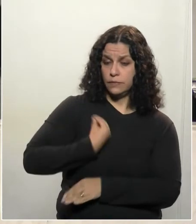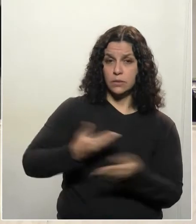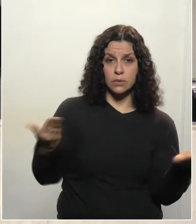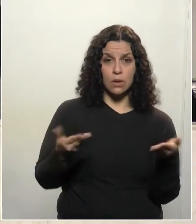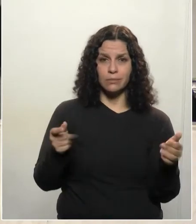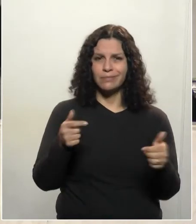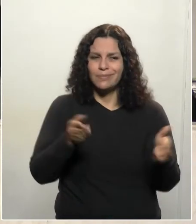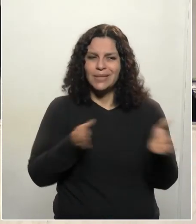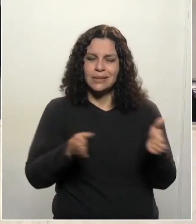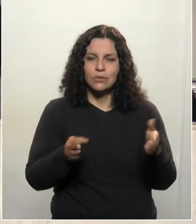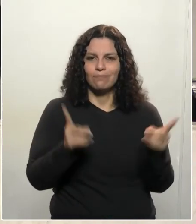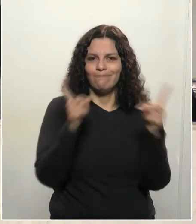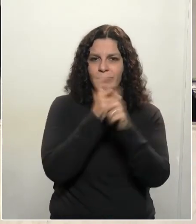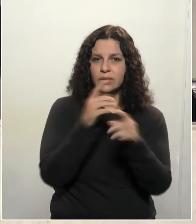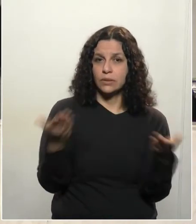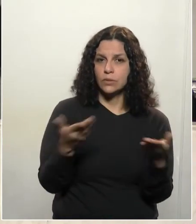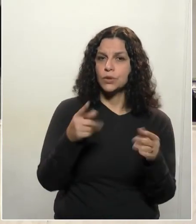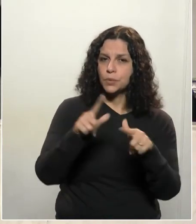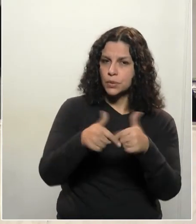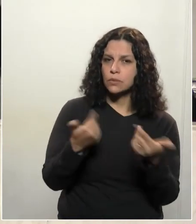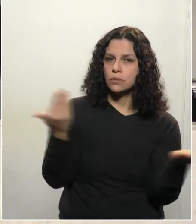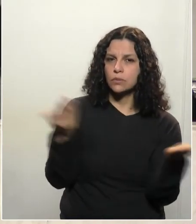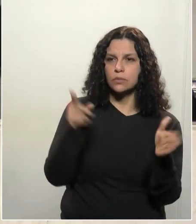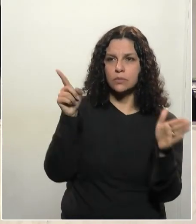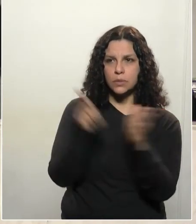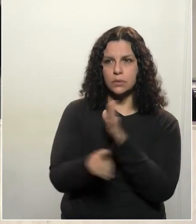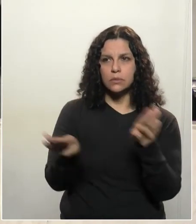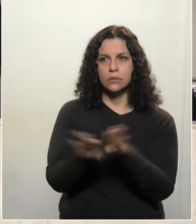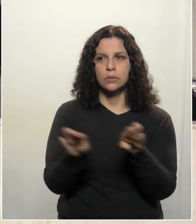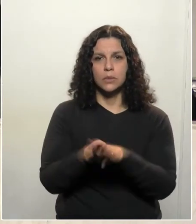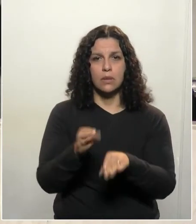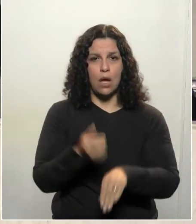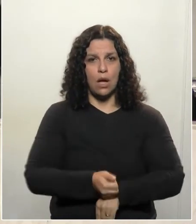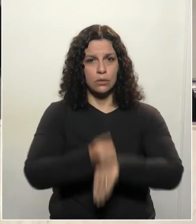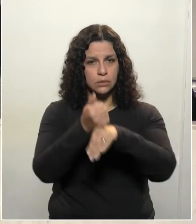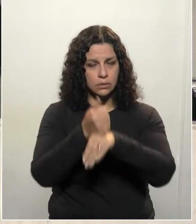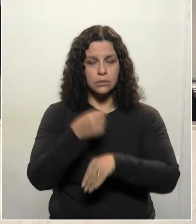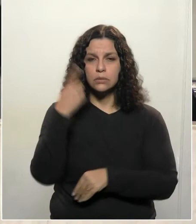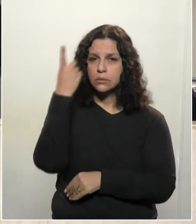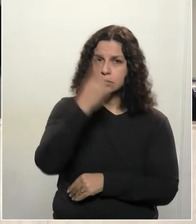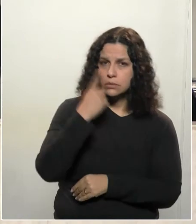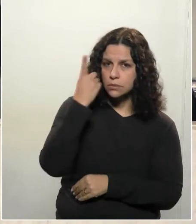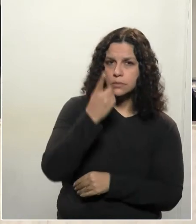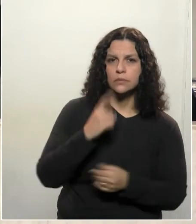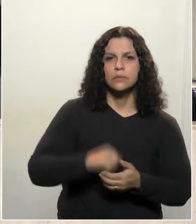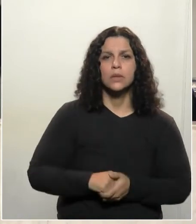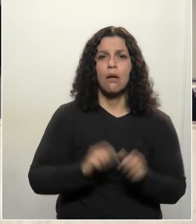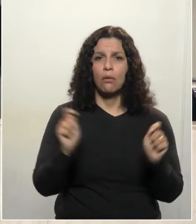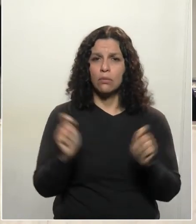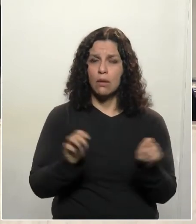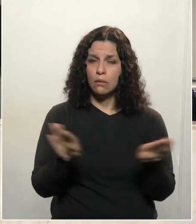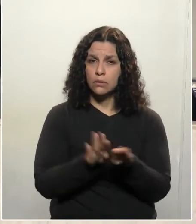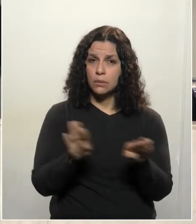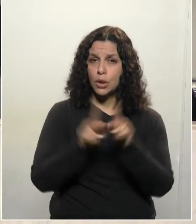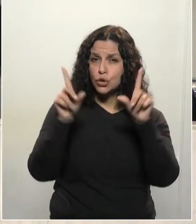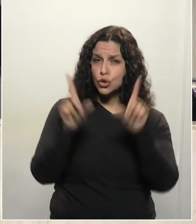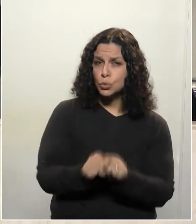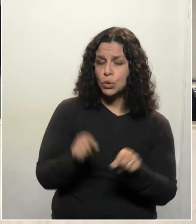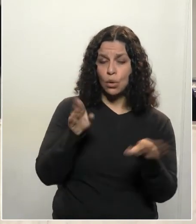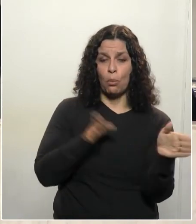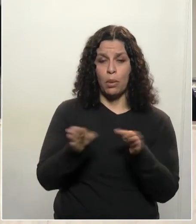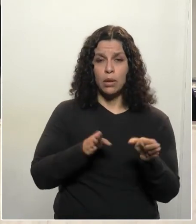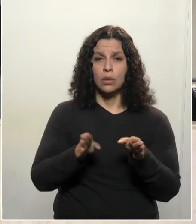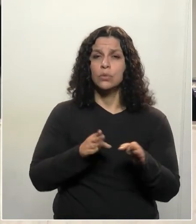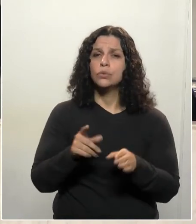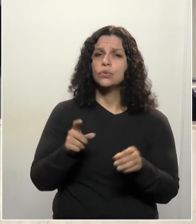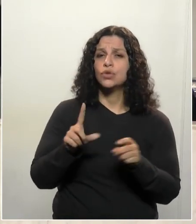excepcional. Então, nesse sentido, eu consulto aos nobres parlamentares se é possível reduzirmos o prazo